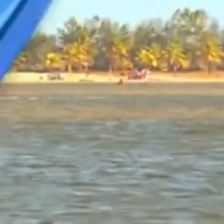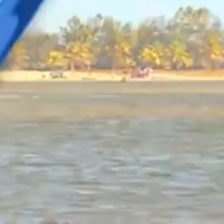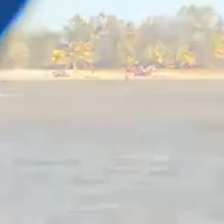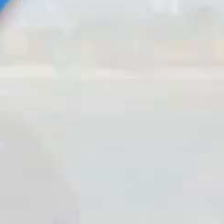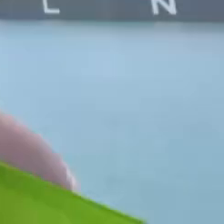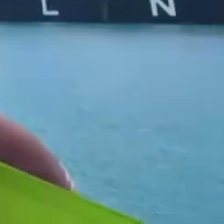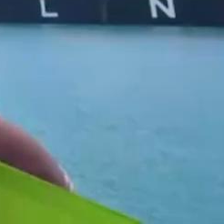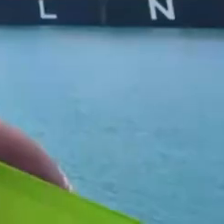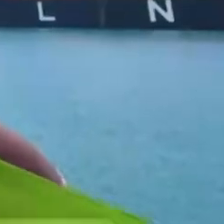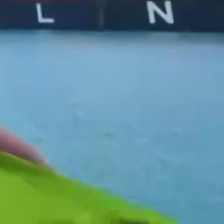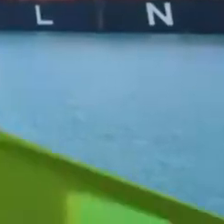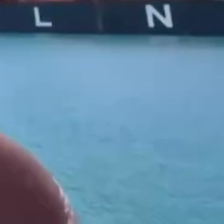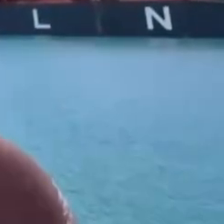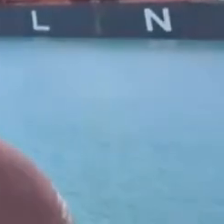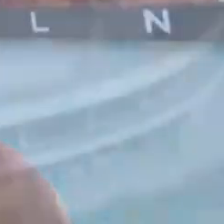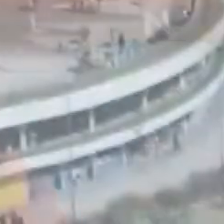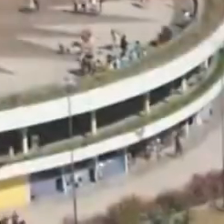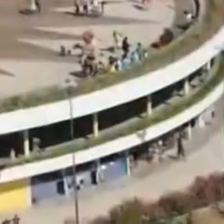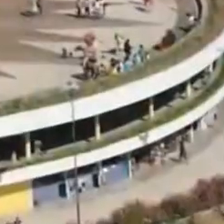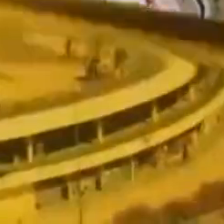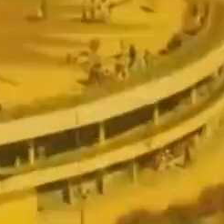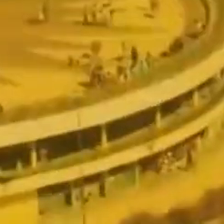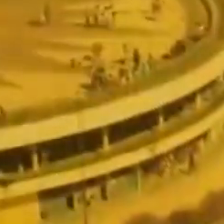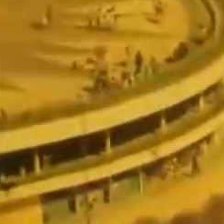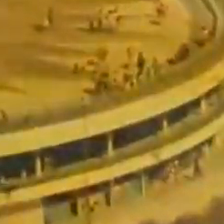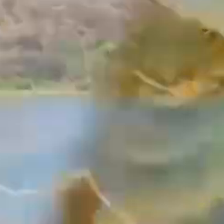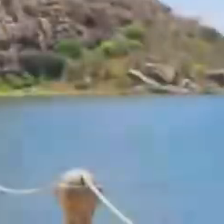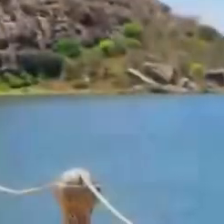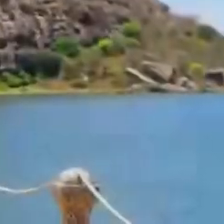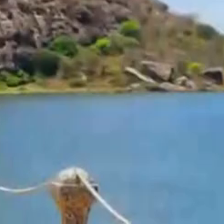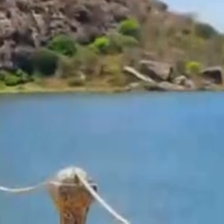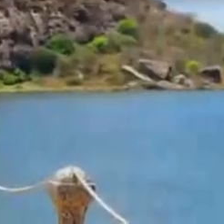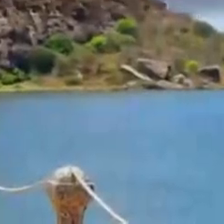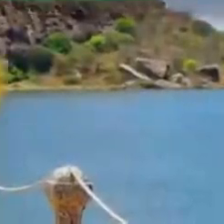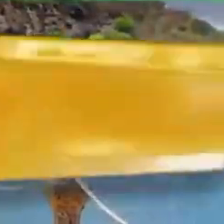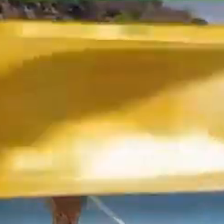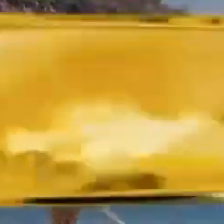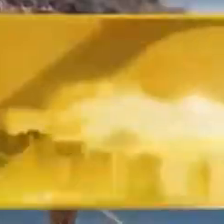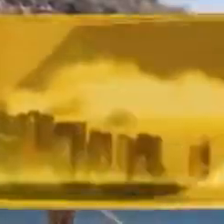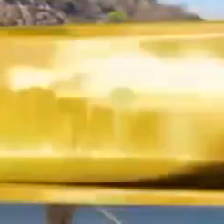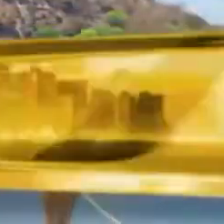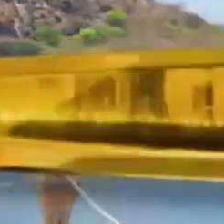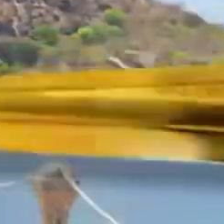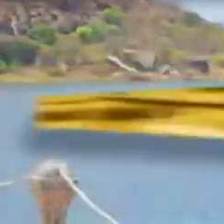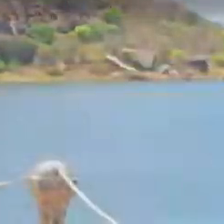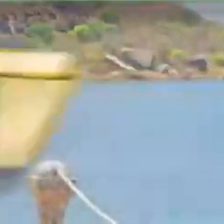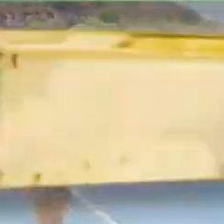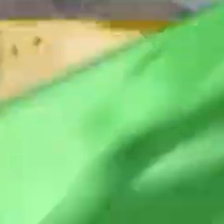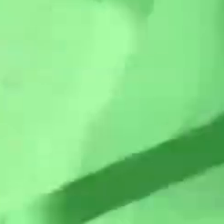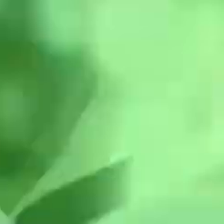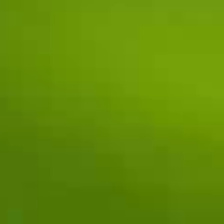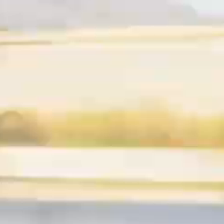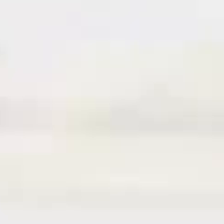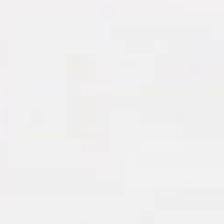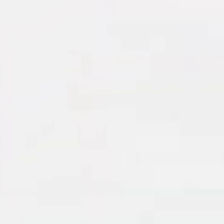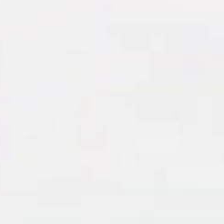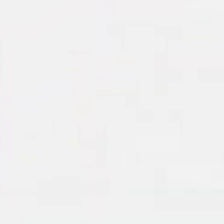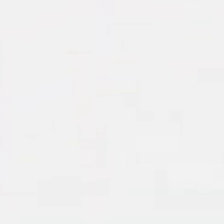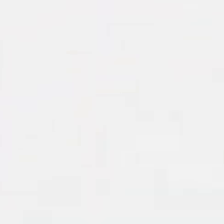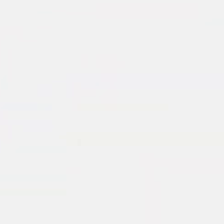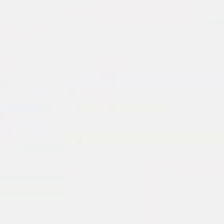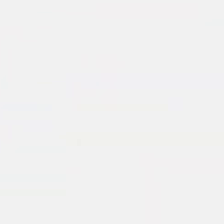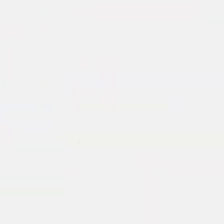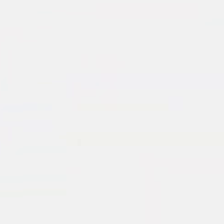Nossa marca é mudar pra você se ver melhor, aqui na TV Assembleia.